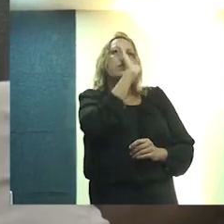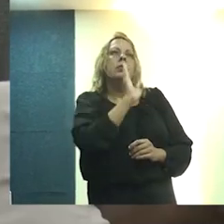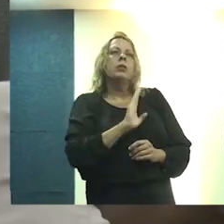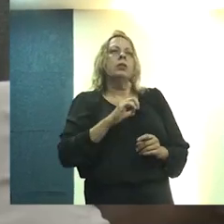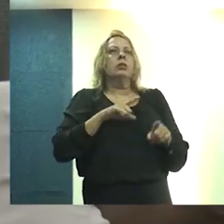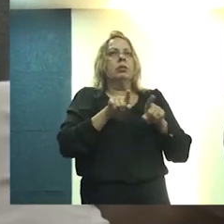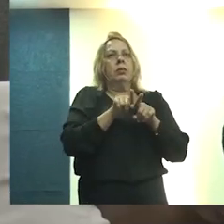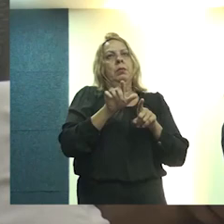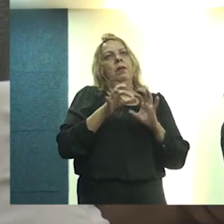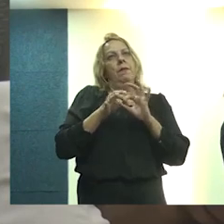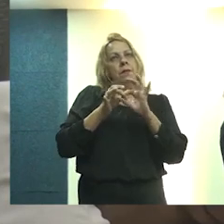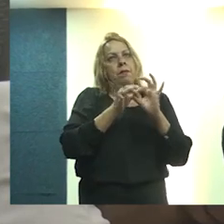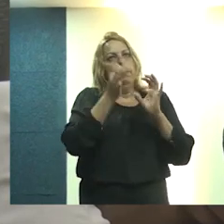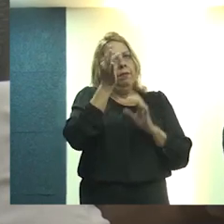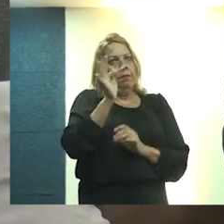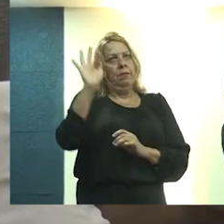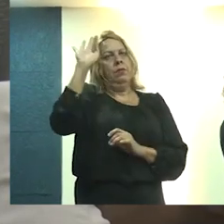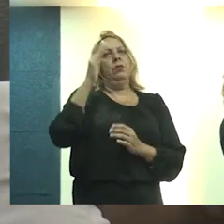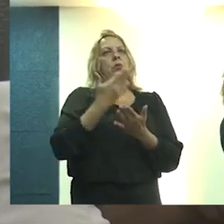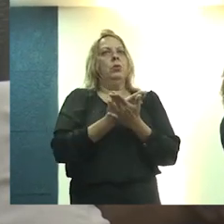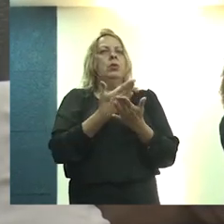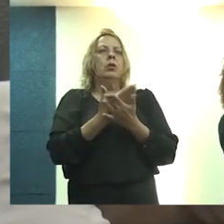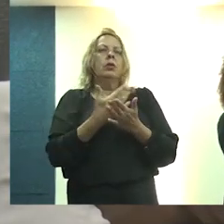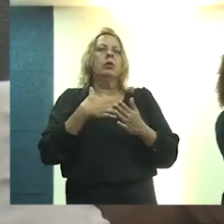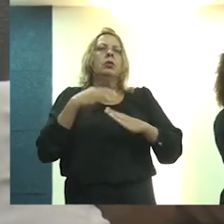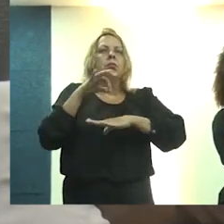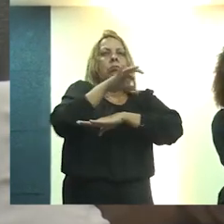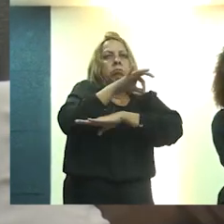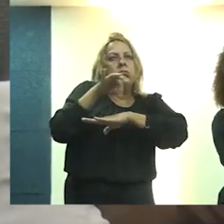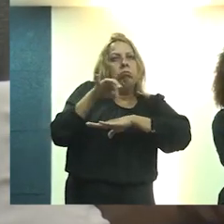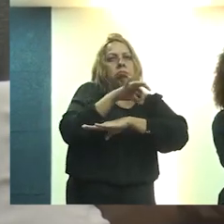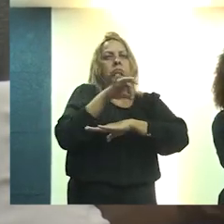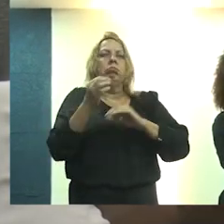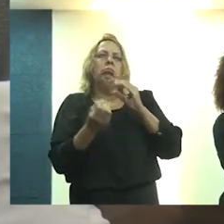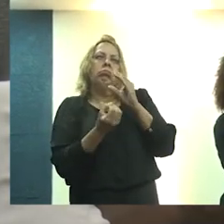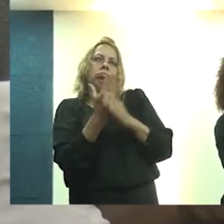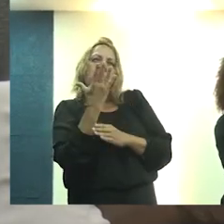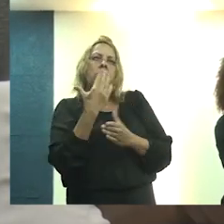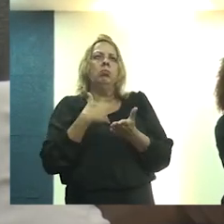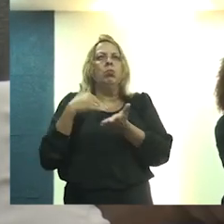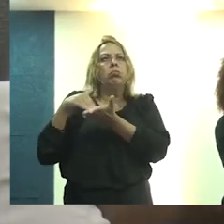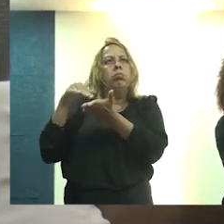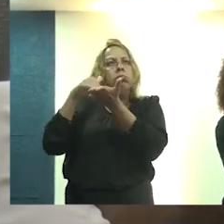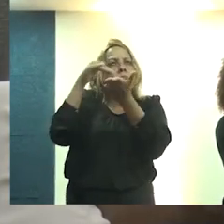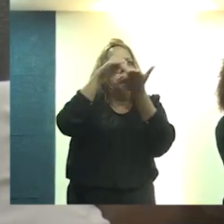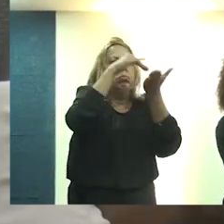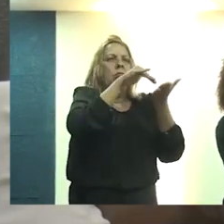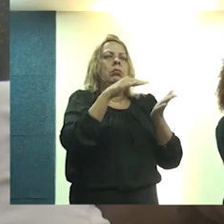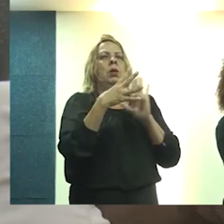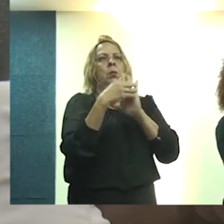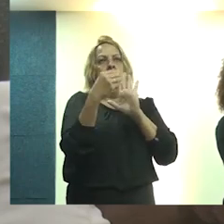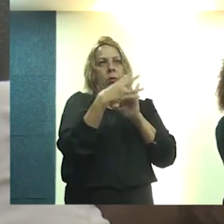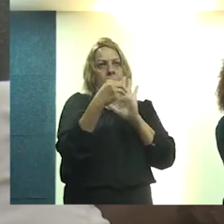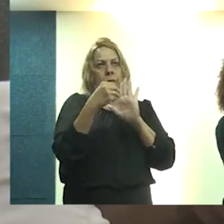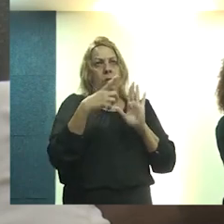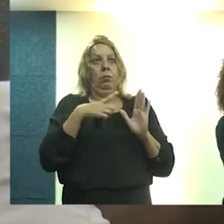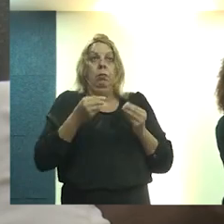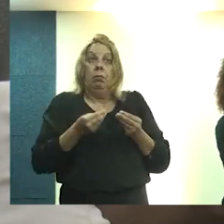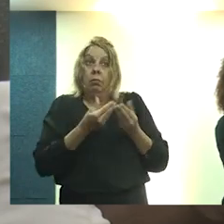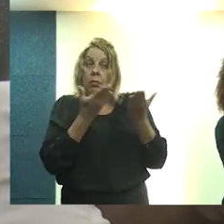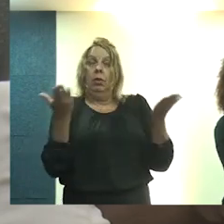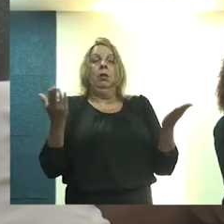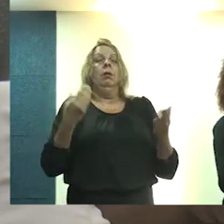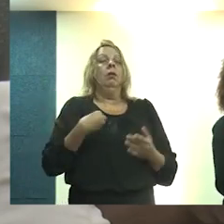FENEA, Federação Nacional de Estudantes de Arquitetura, que criou os escritórios modelos e trouxe para a vida